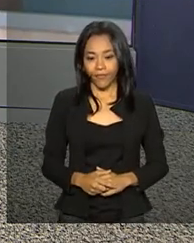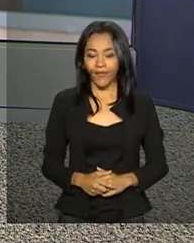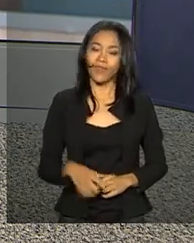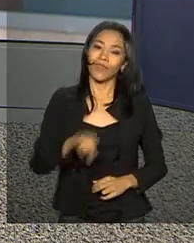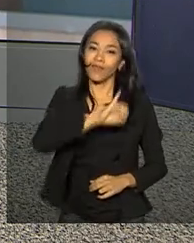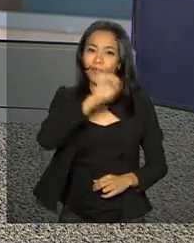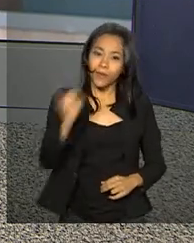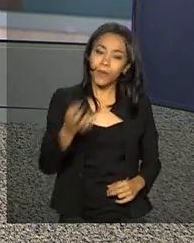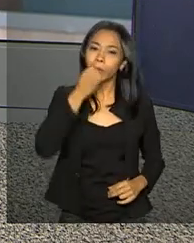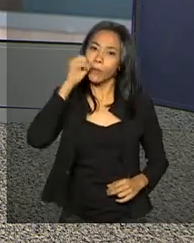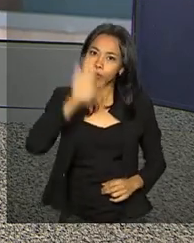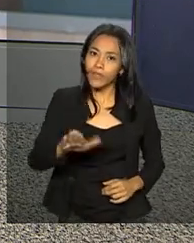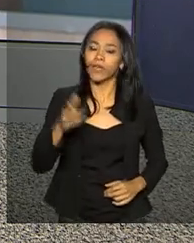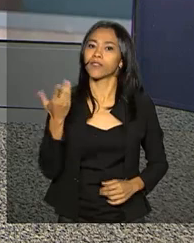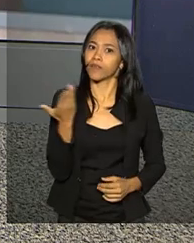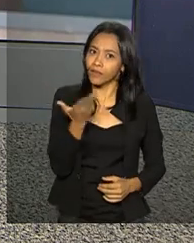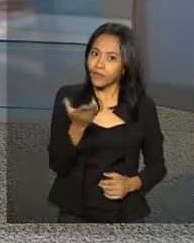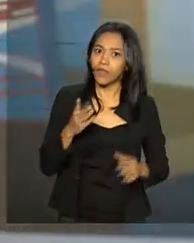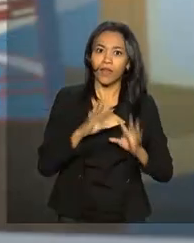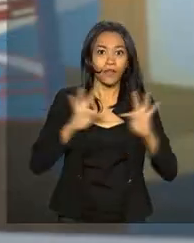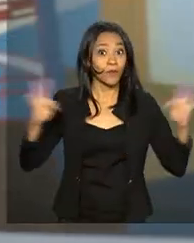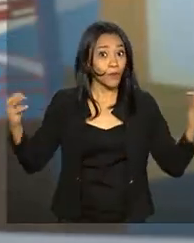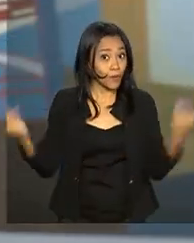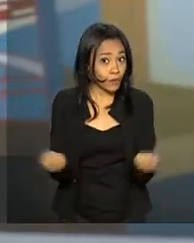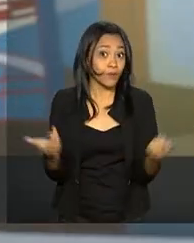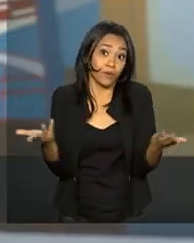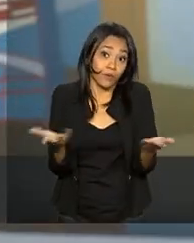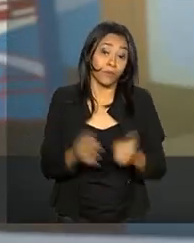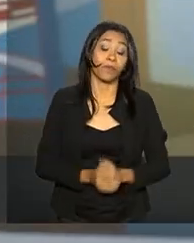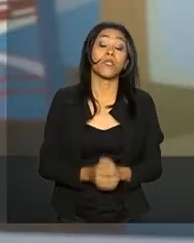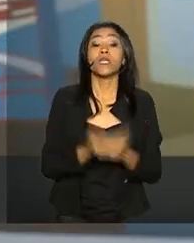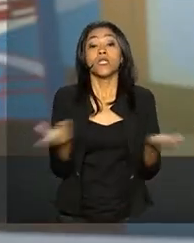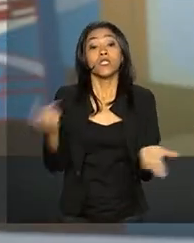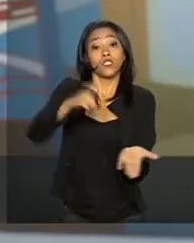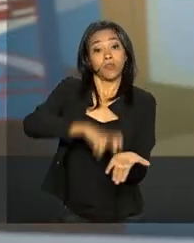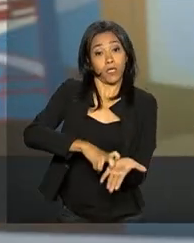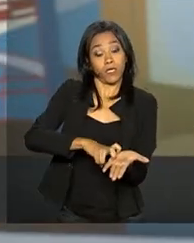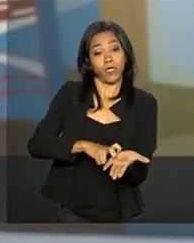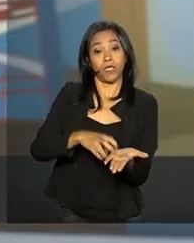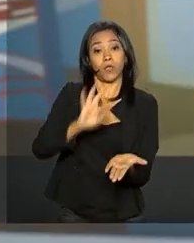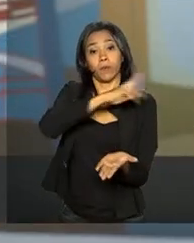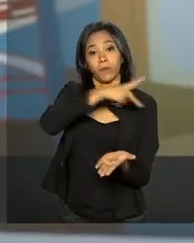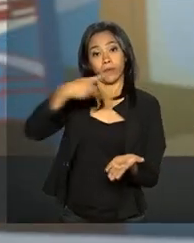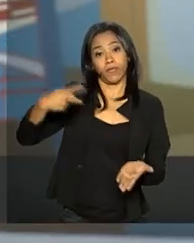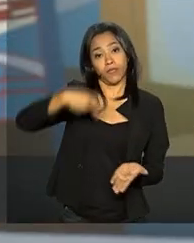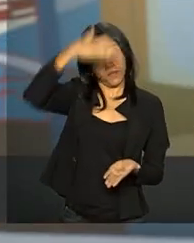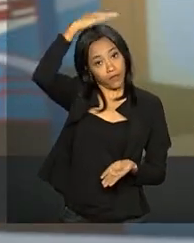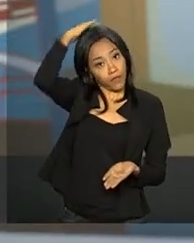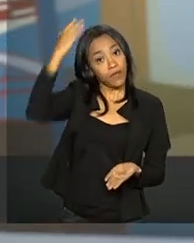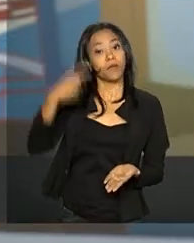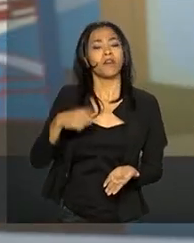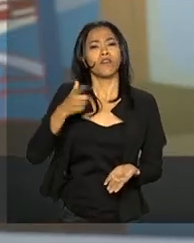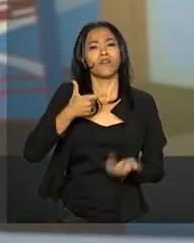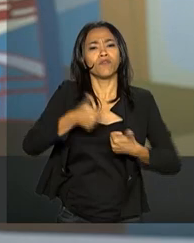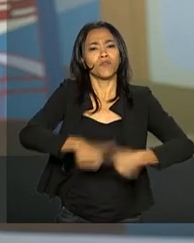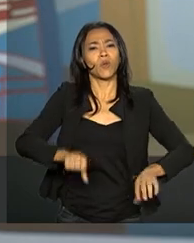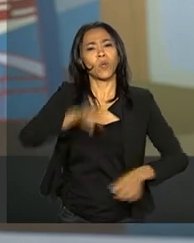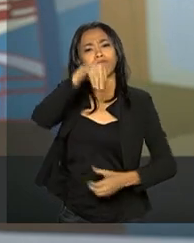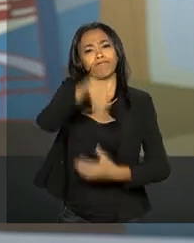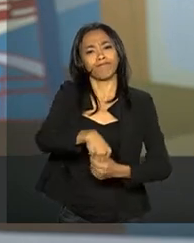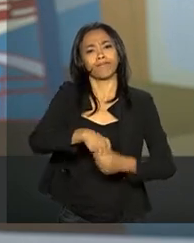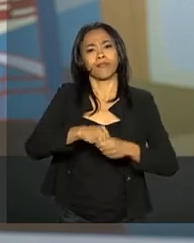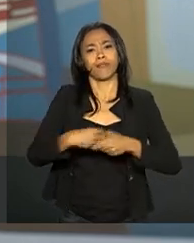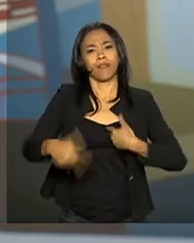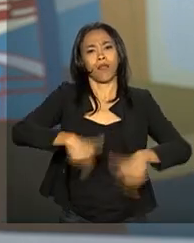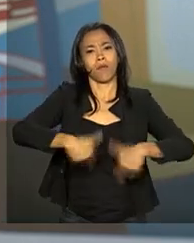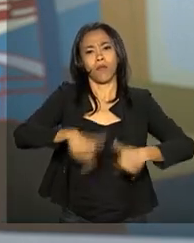Olá, Renata. Boa tarde para você. Boa tarde a todos. Pela manhã, o presidente Michel Temer se dedicou a despachos internos.